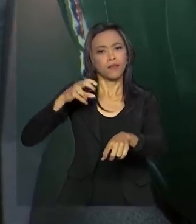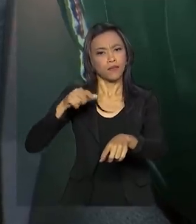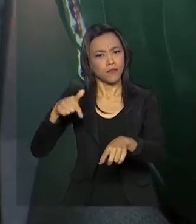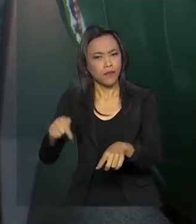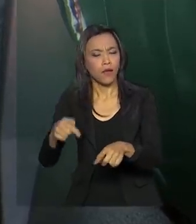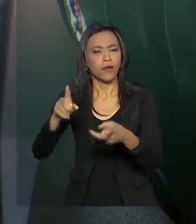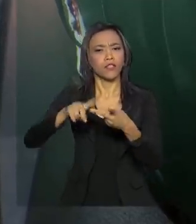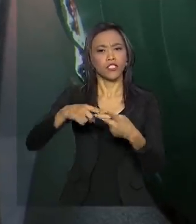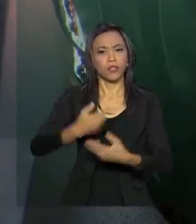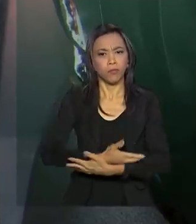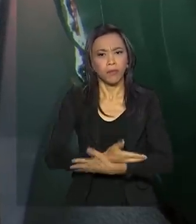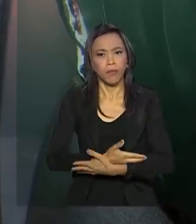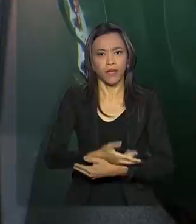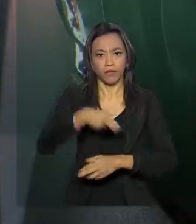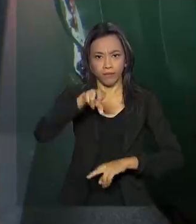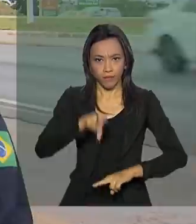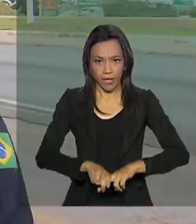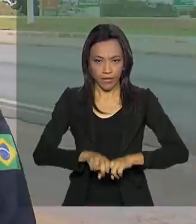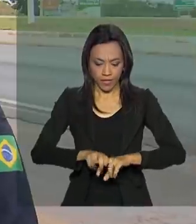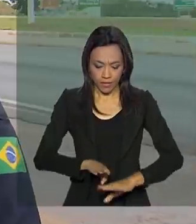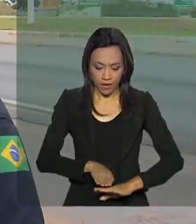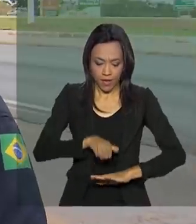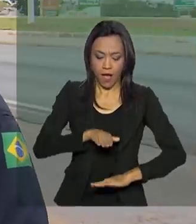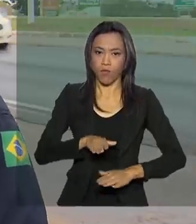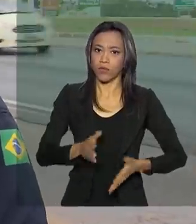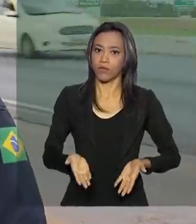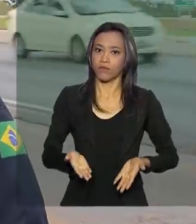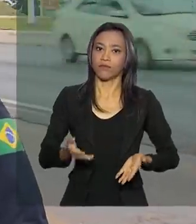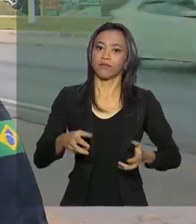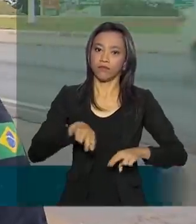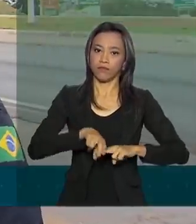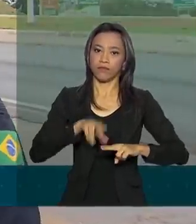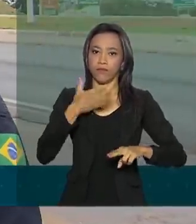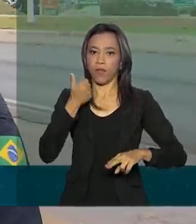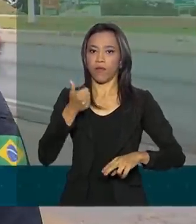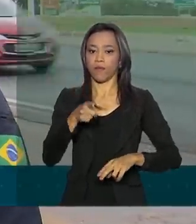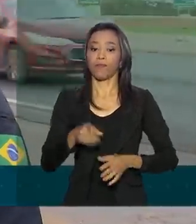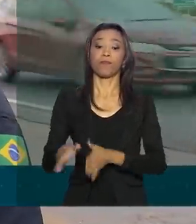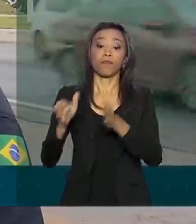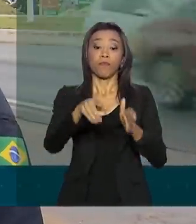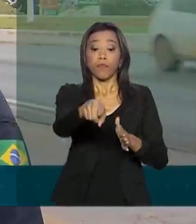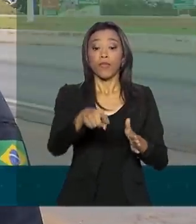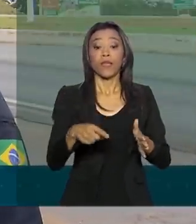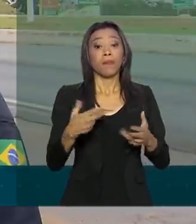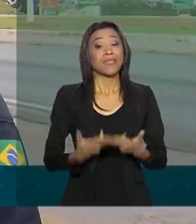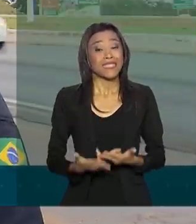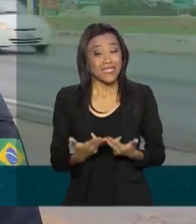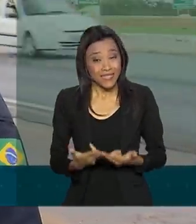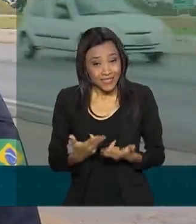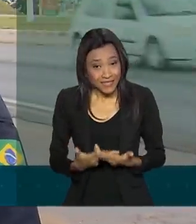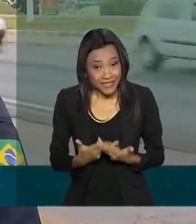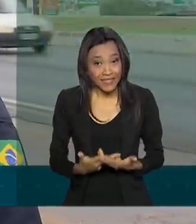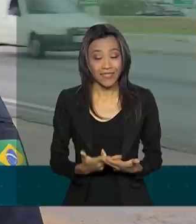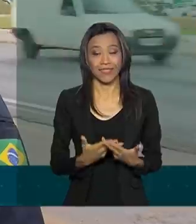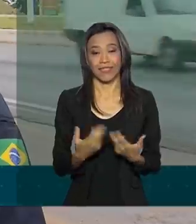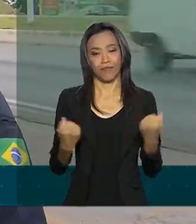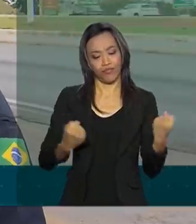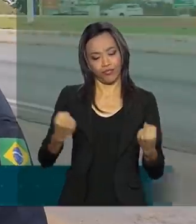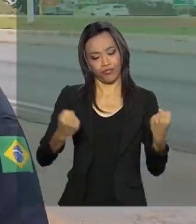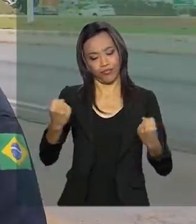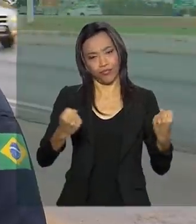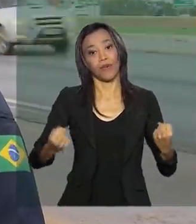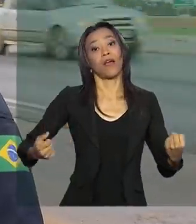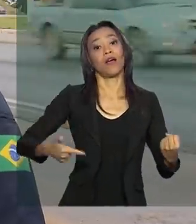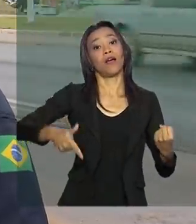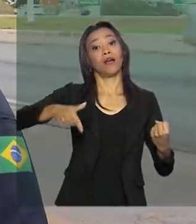cadeirinhas ou assentos de elevação. O motorista, ele deve procurar dirigir com paciência, sair antecipadamente,